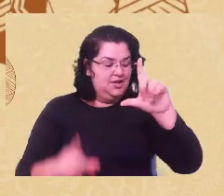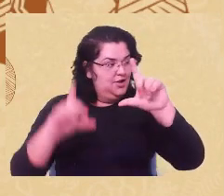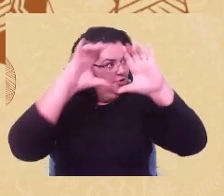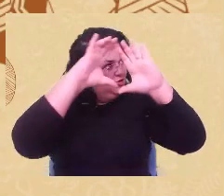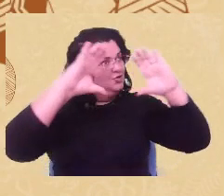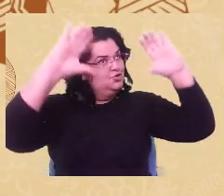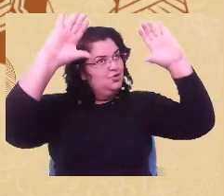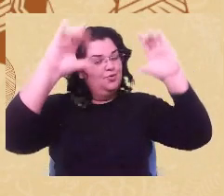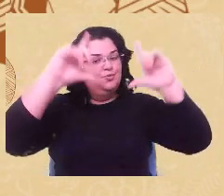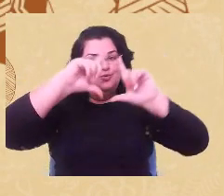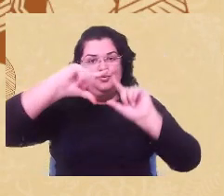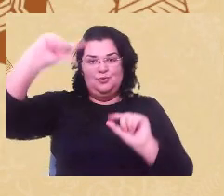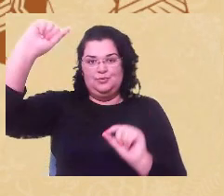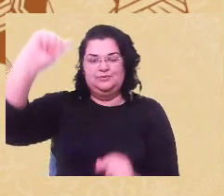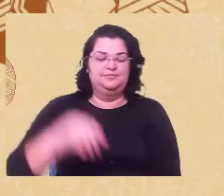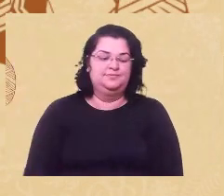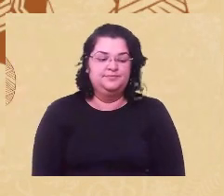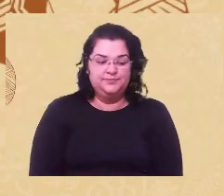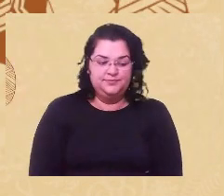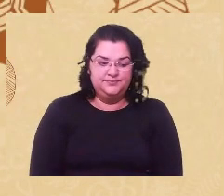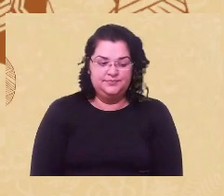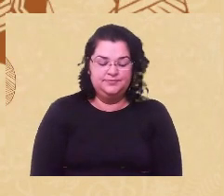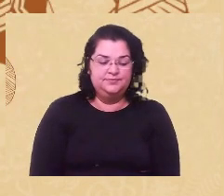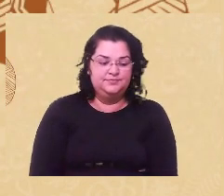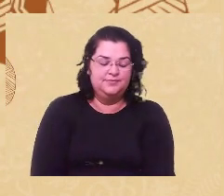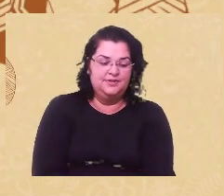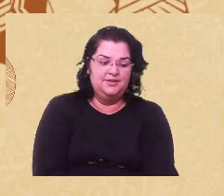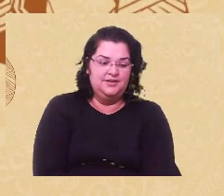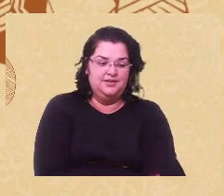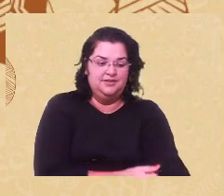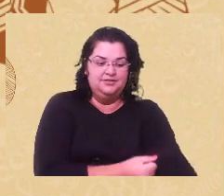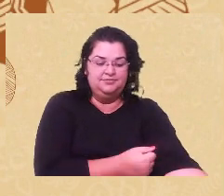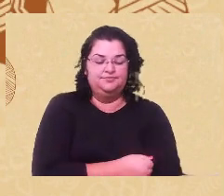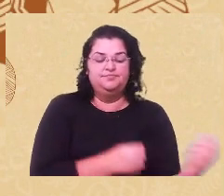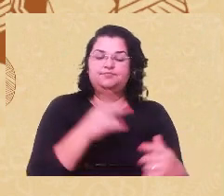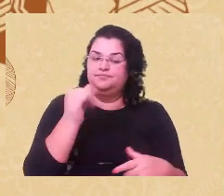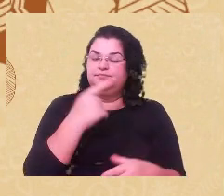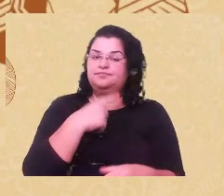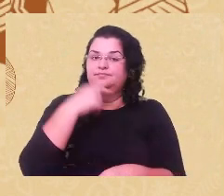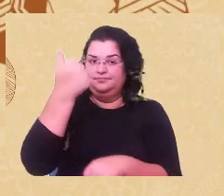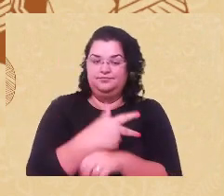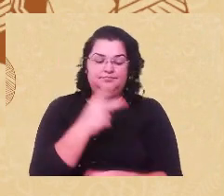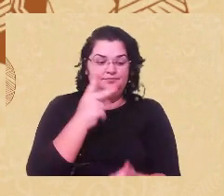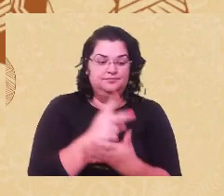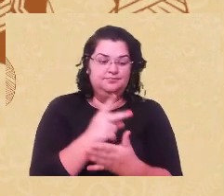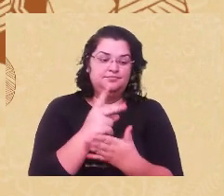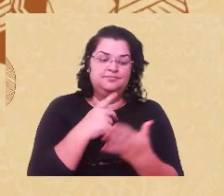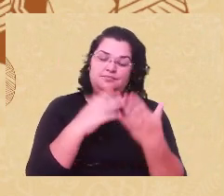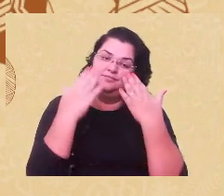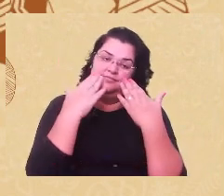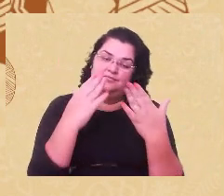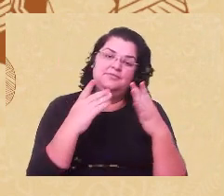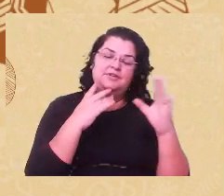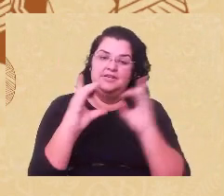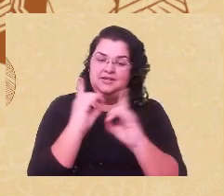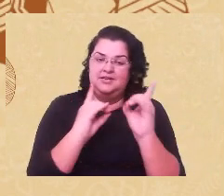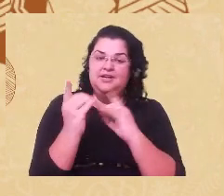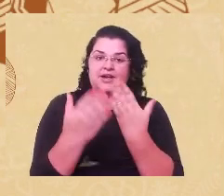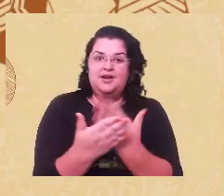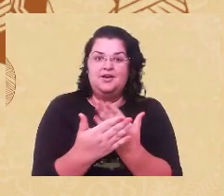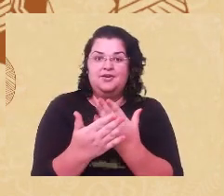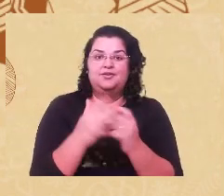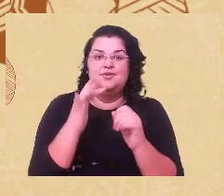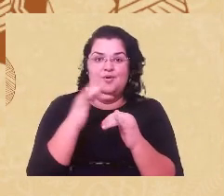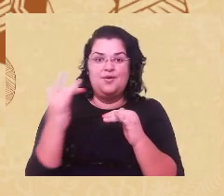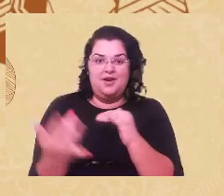Eu vou projetar uma apresentação nessa dinâmica das aulas online, tenho tentado